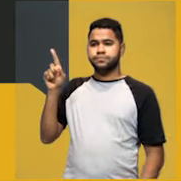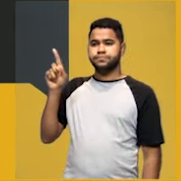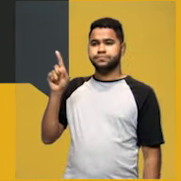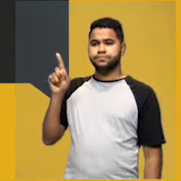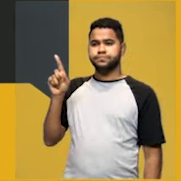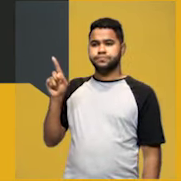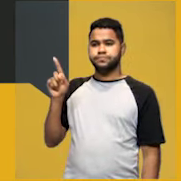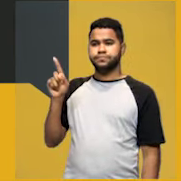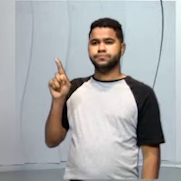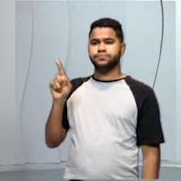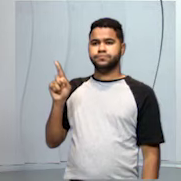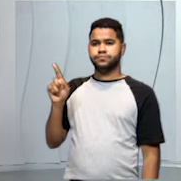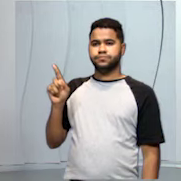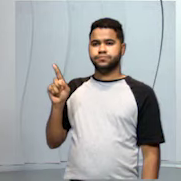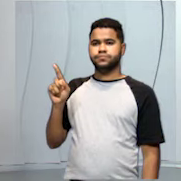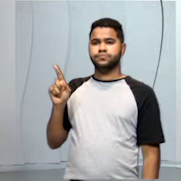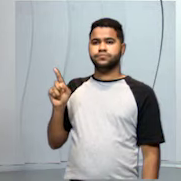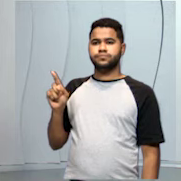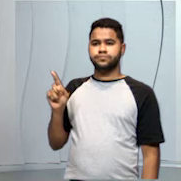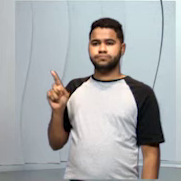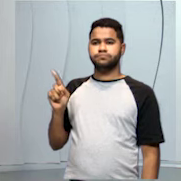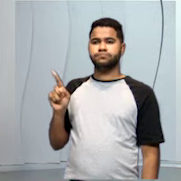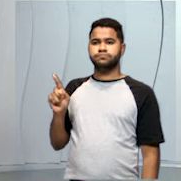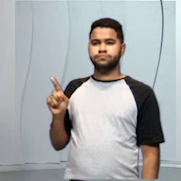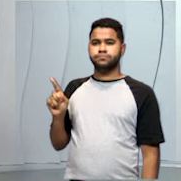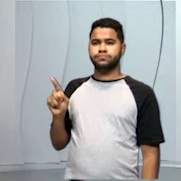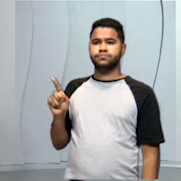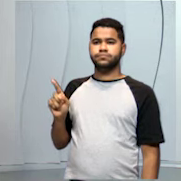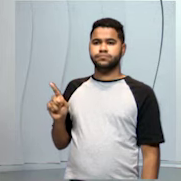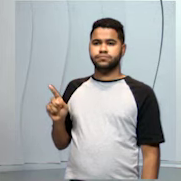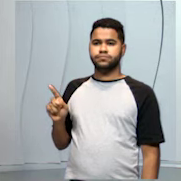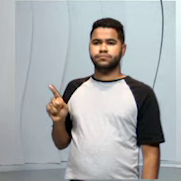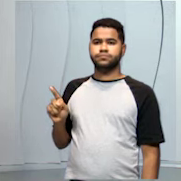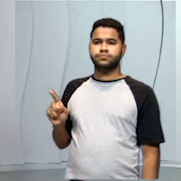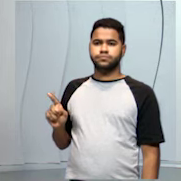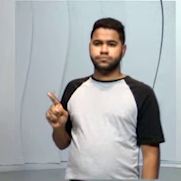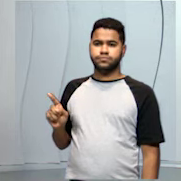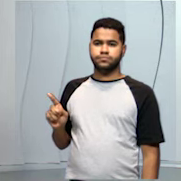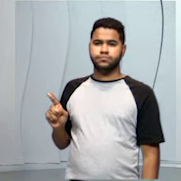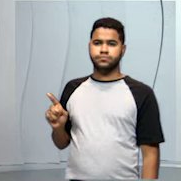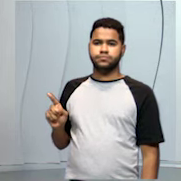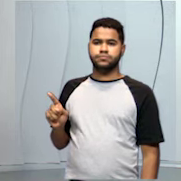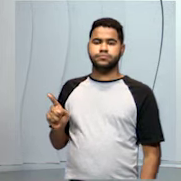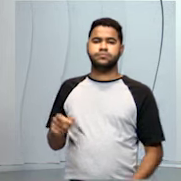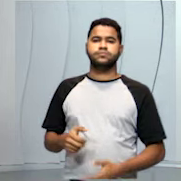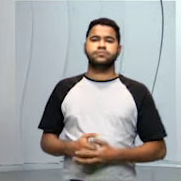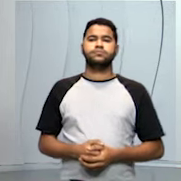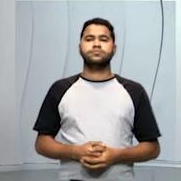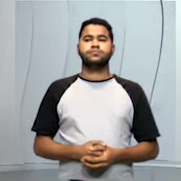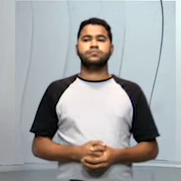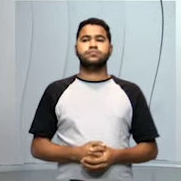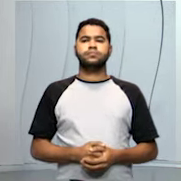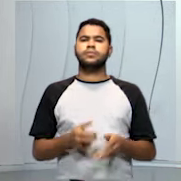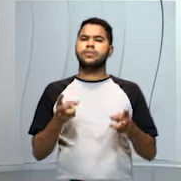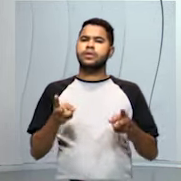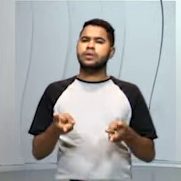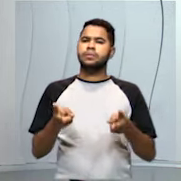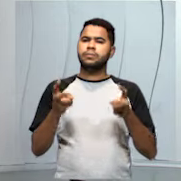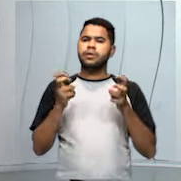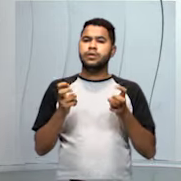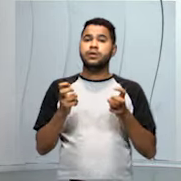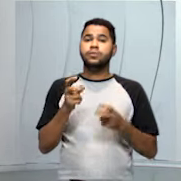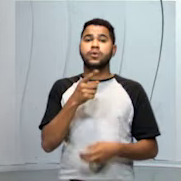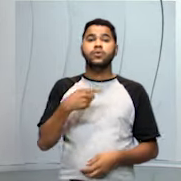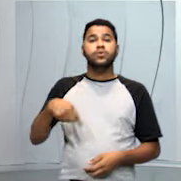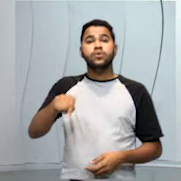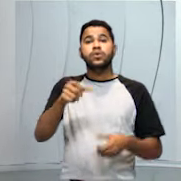ventilação, a filtração, a decantação e a peneiração. Perceba que aqui nós